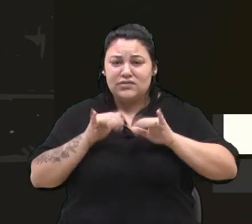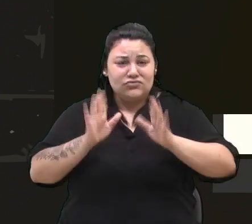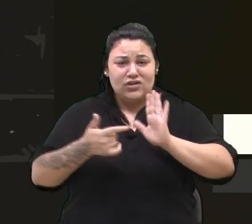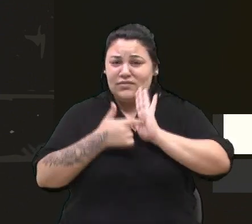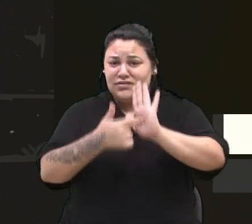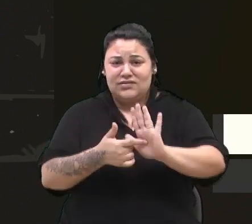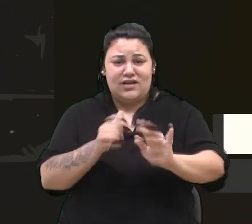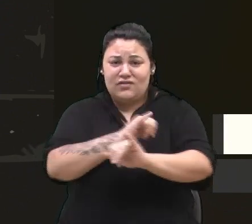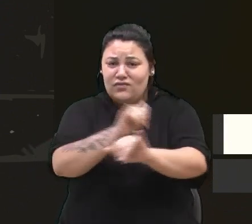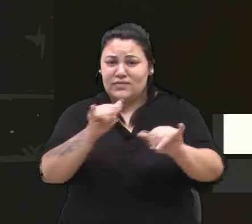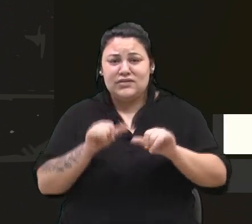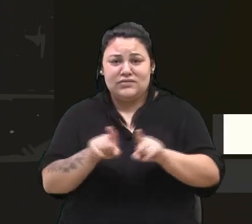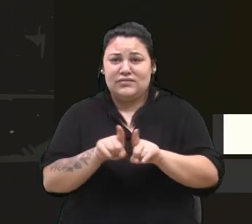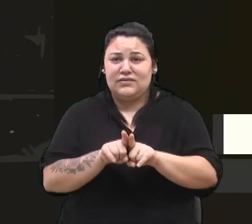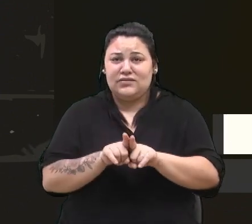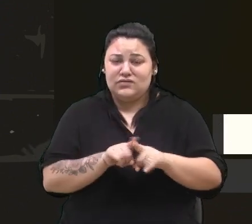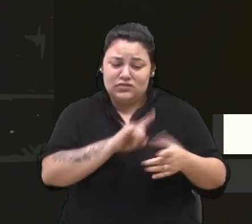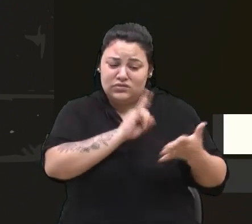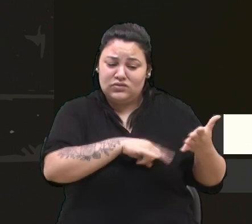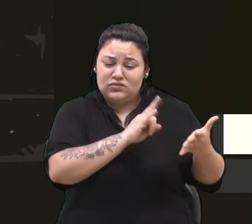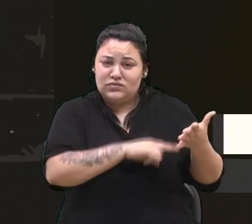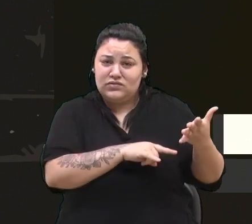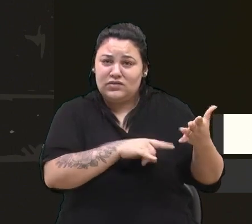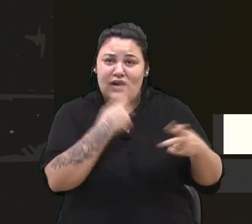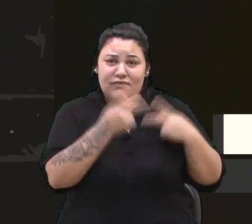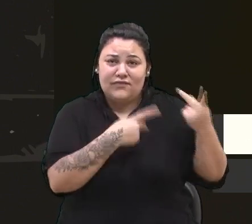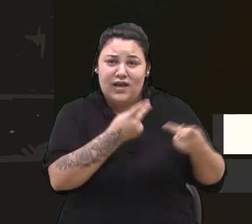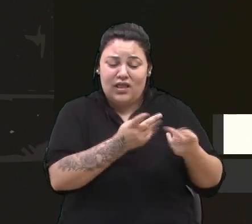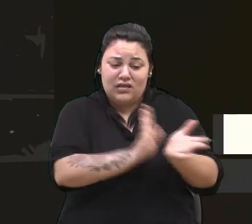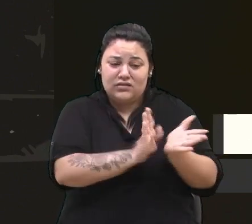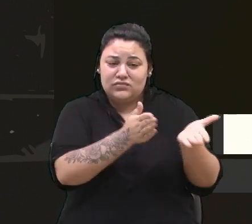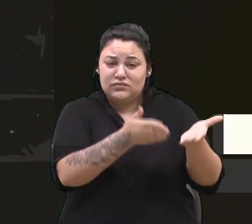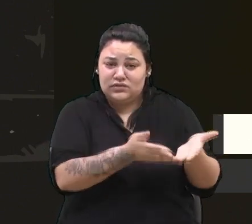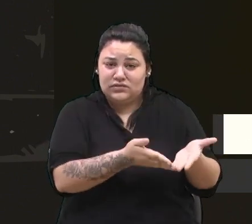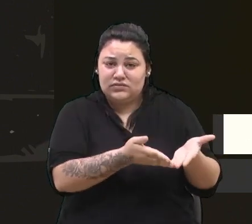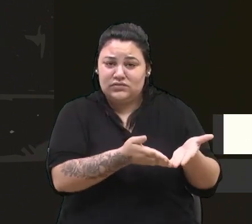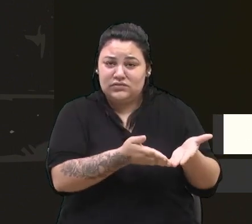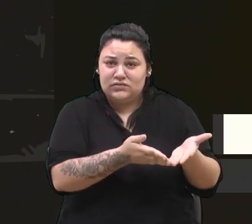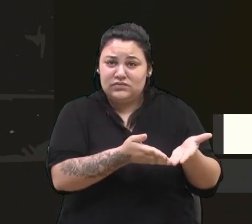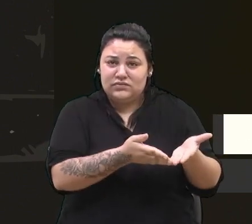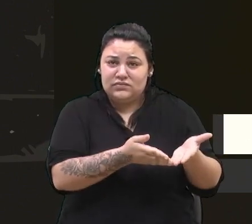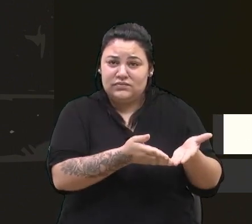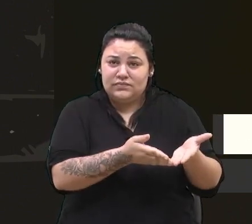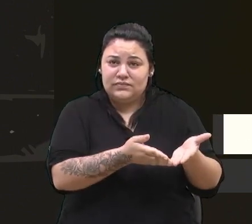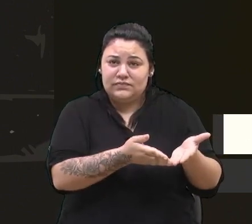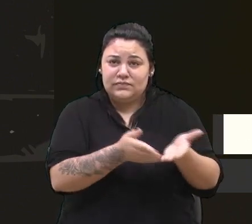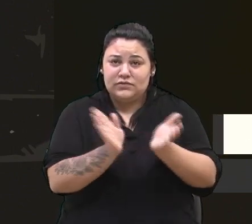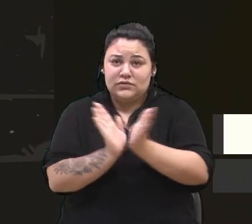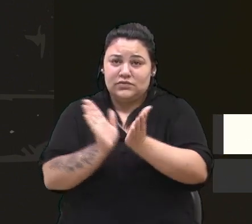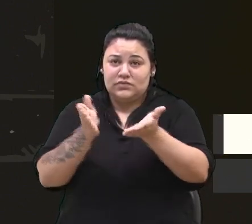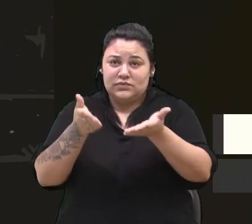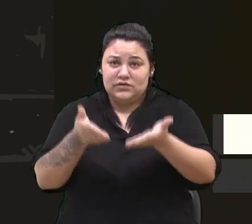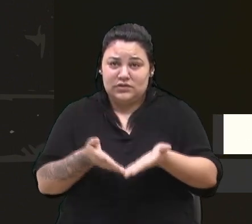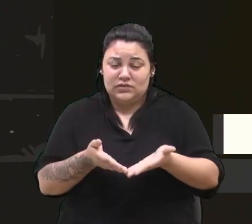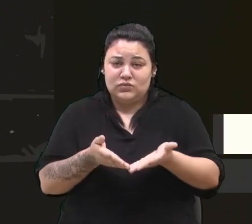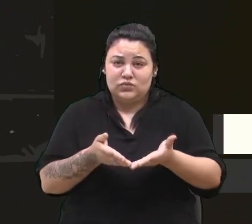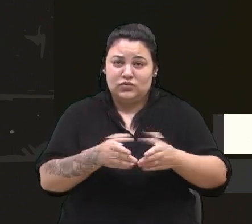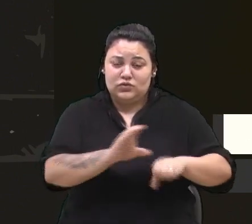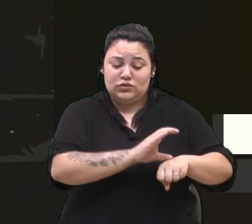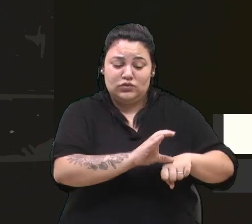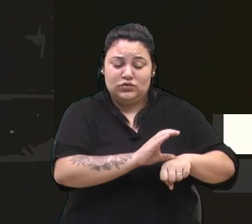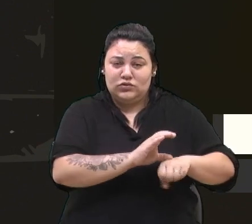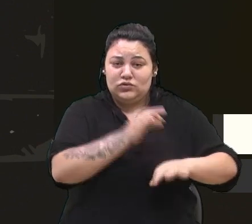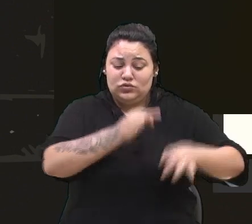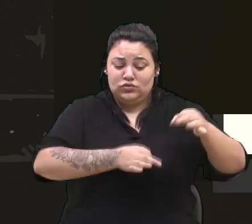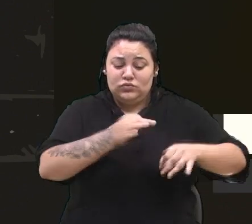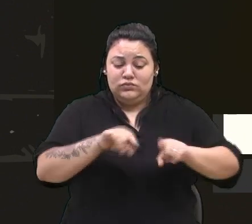essa informação. Os pareceres das comissões, seja a Comissão da Constituição de Justiça, as comissões de emérito,